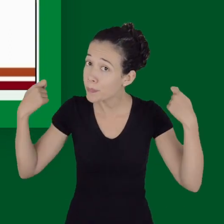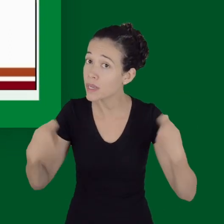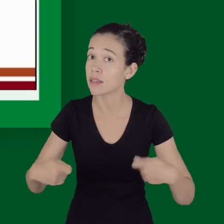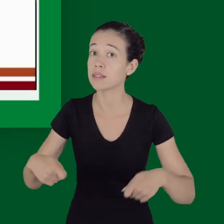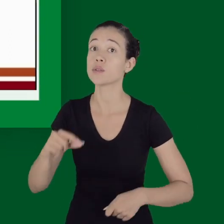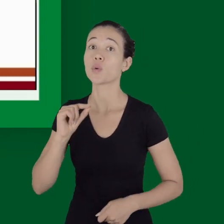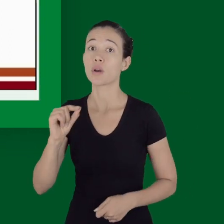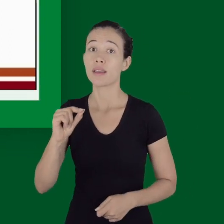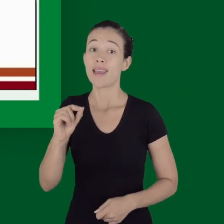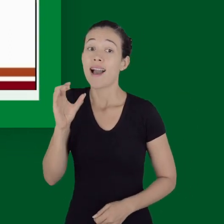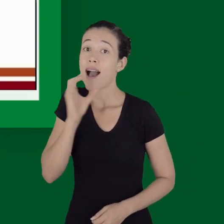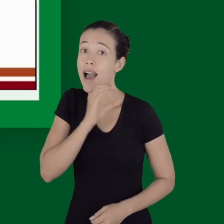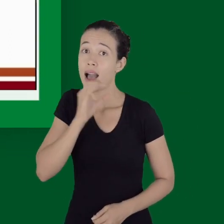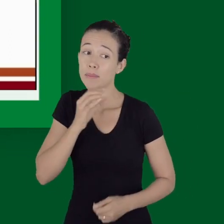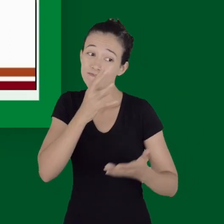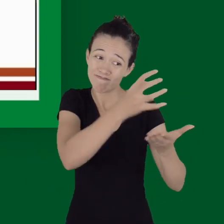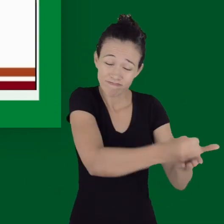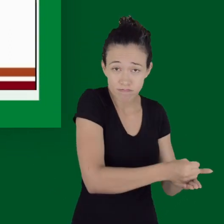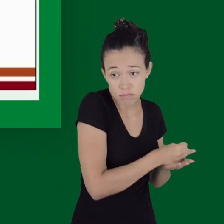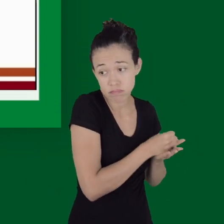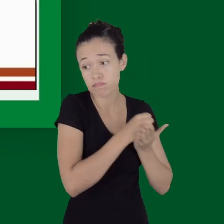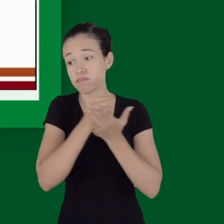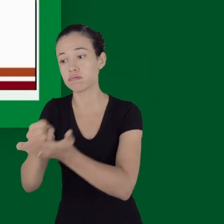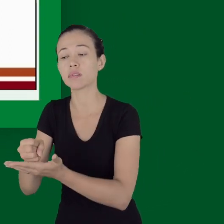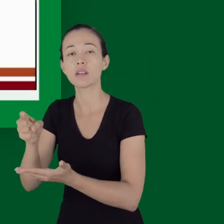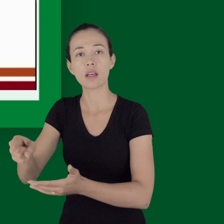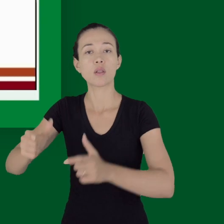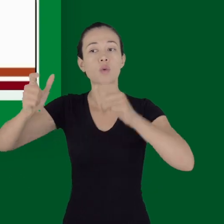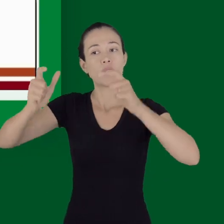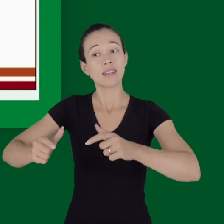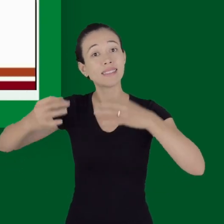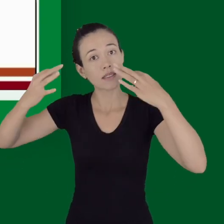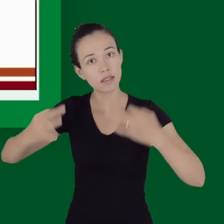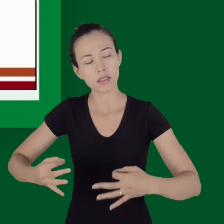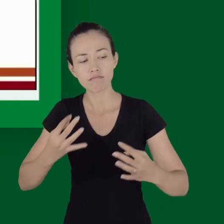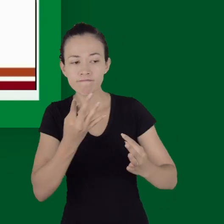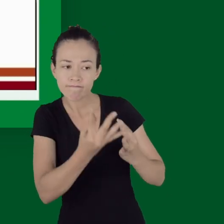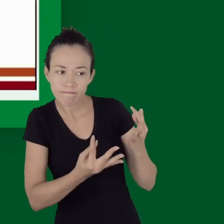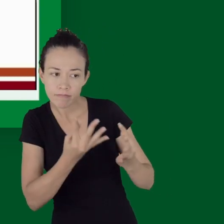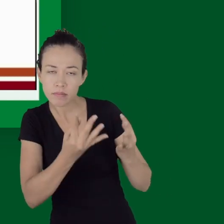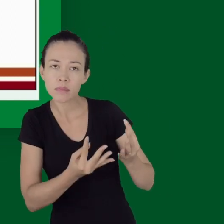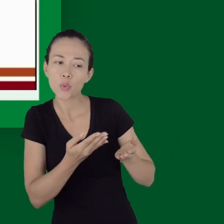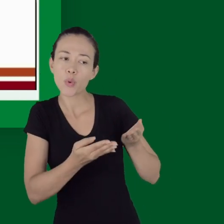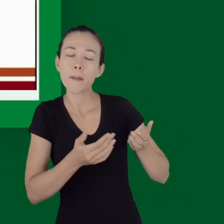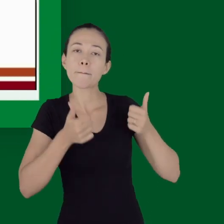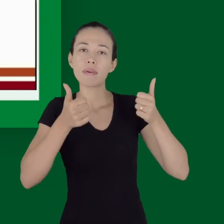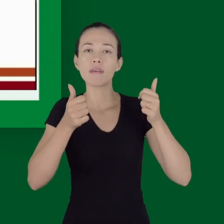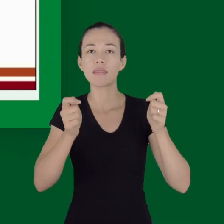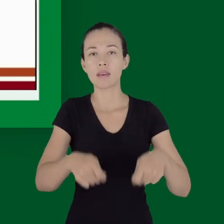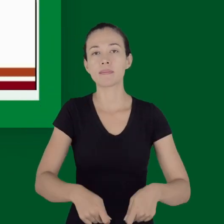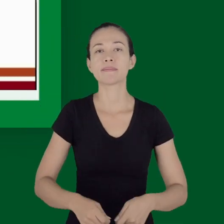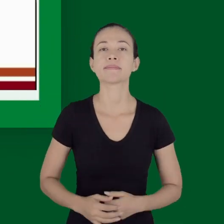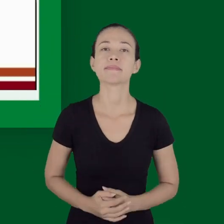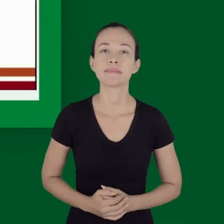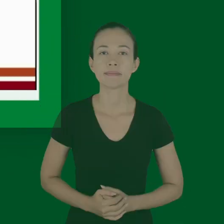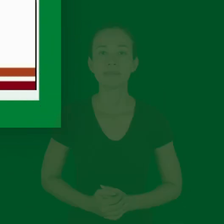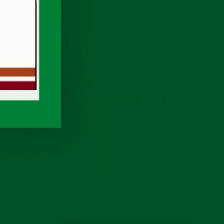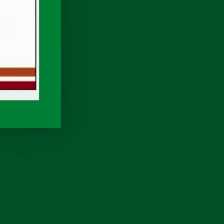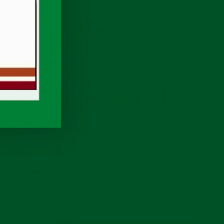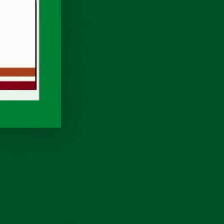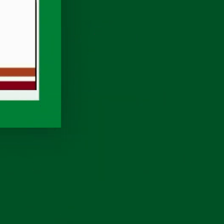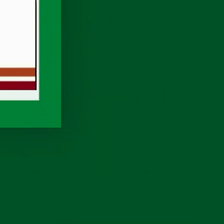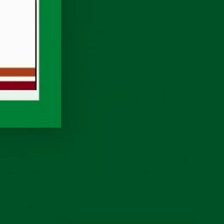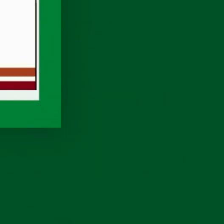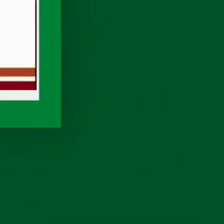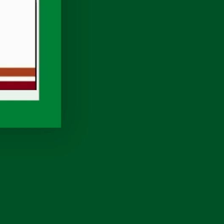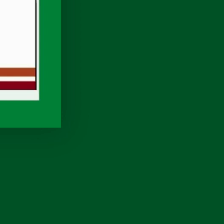o rápido transporte desse paciente para um centro de referência onde ele possa receber um tratamento adequado para o